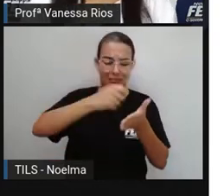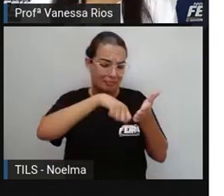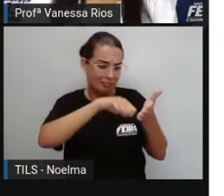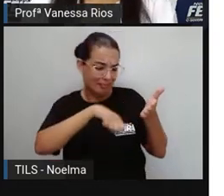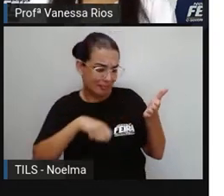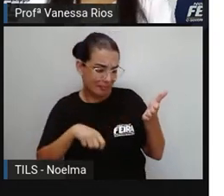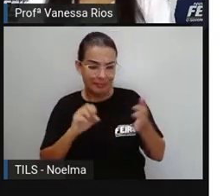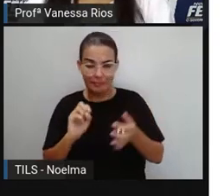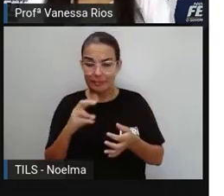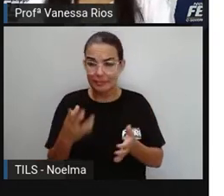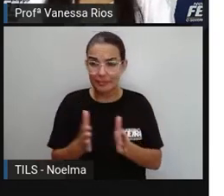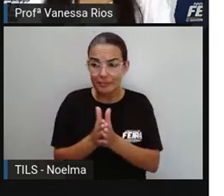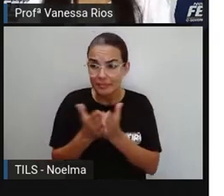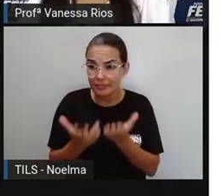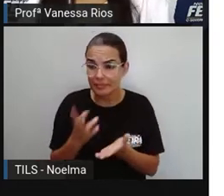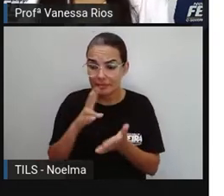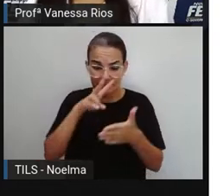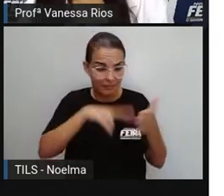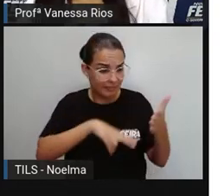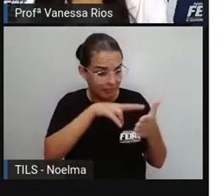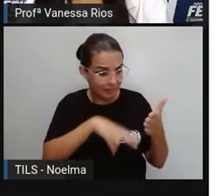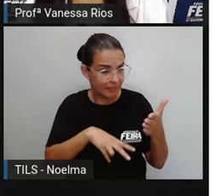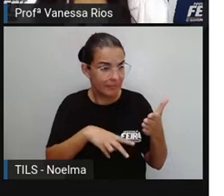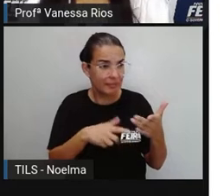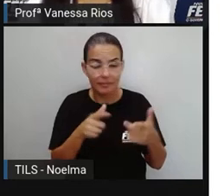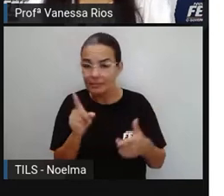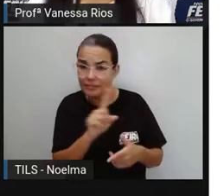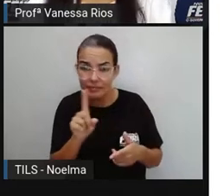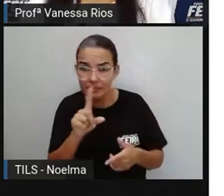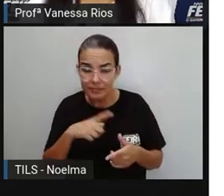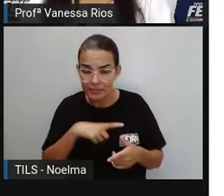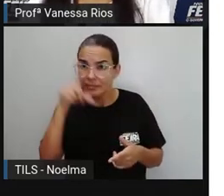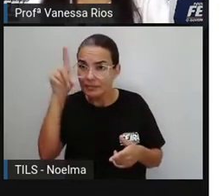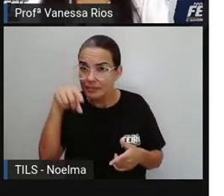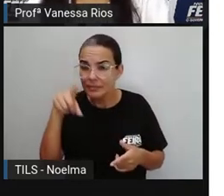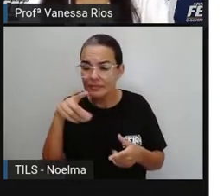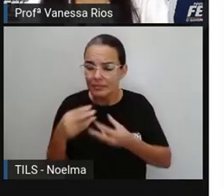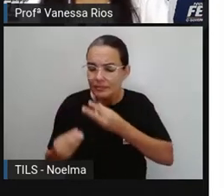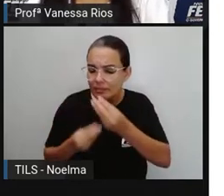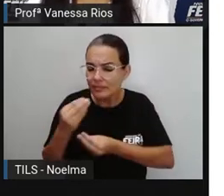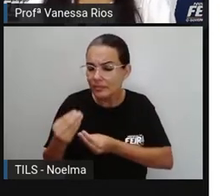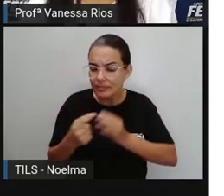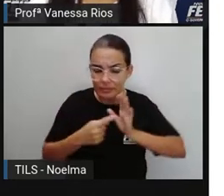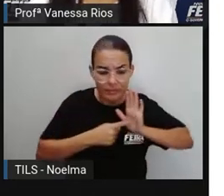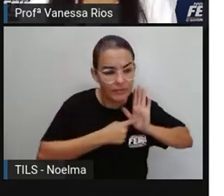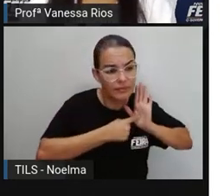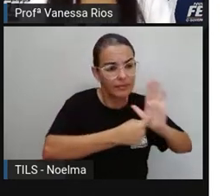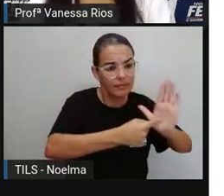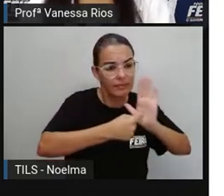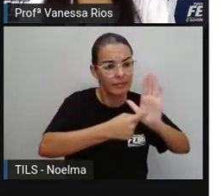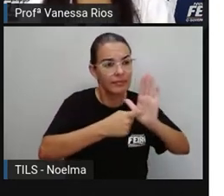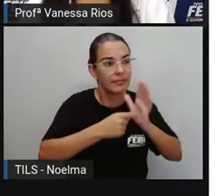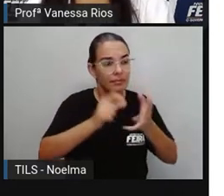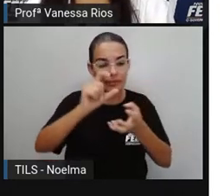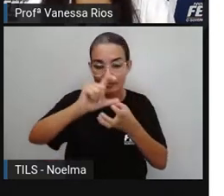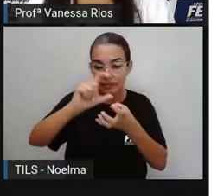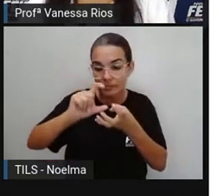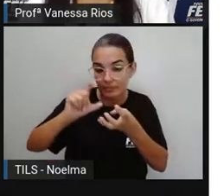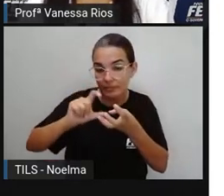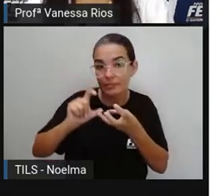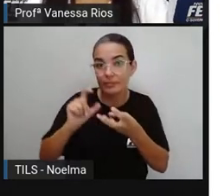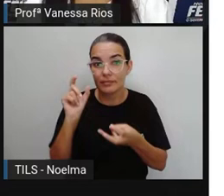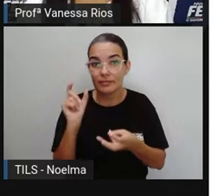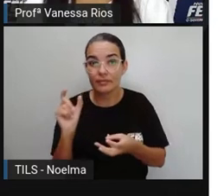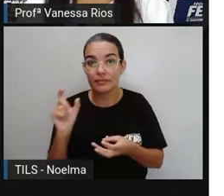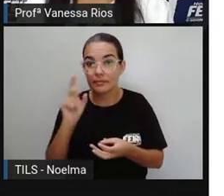gente vai ler uma palavra que não está acentuada, identificar essa palavra, identificar a sílaba tônica dessa